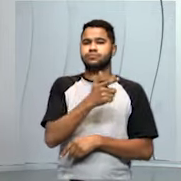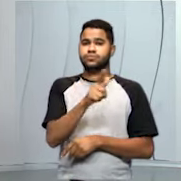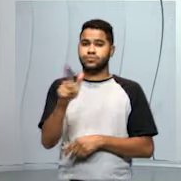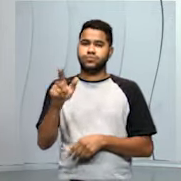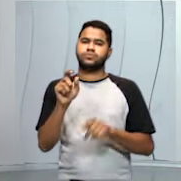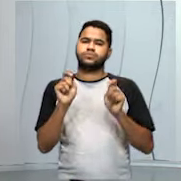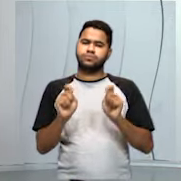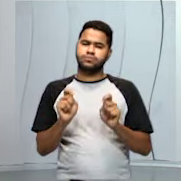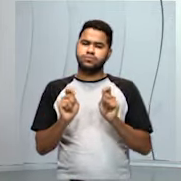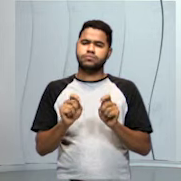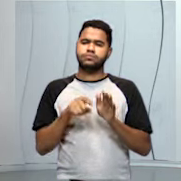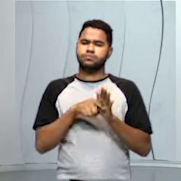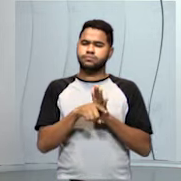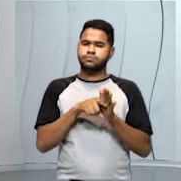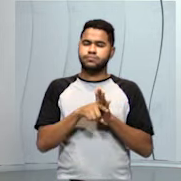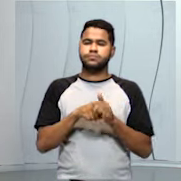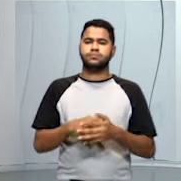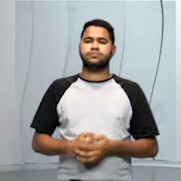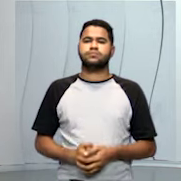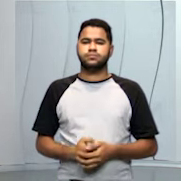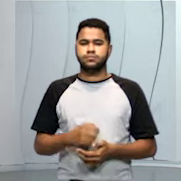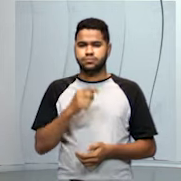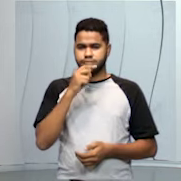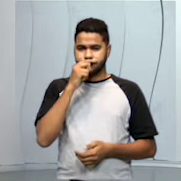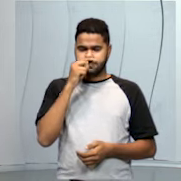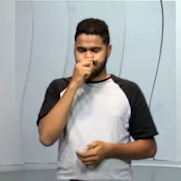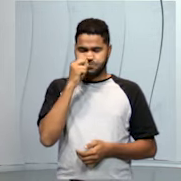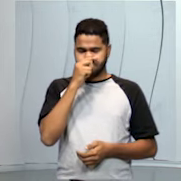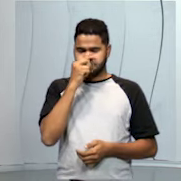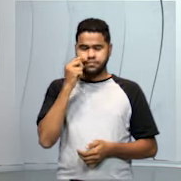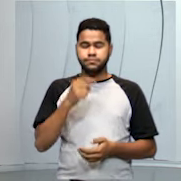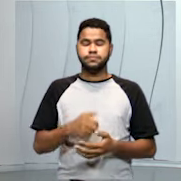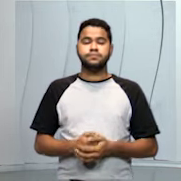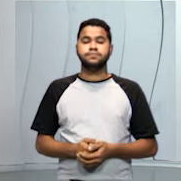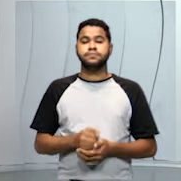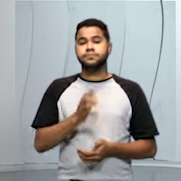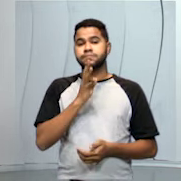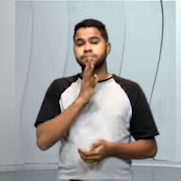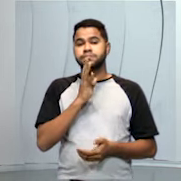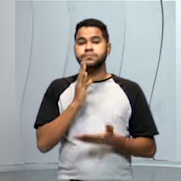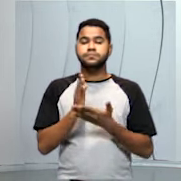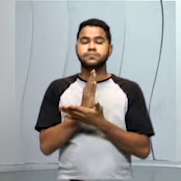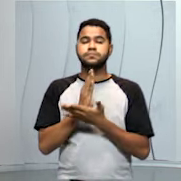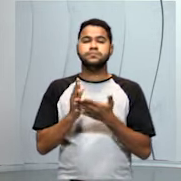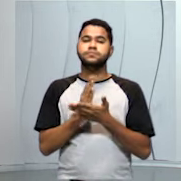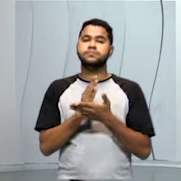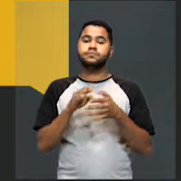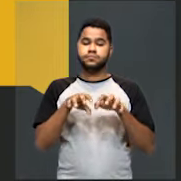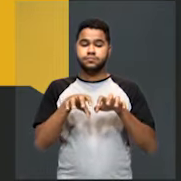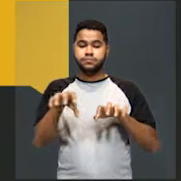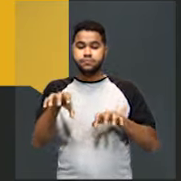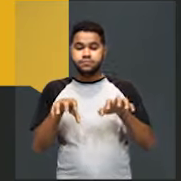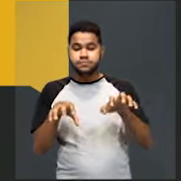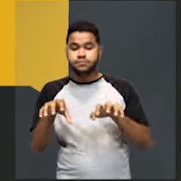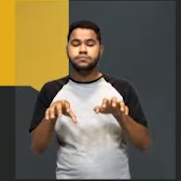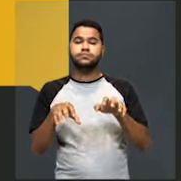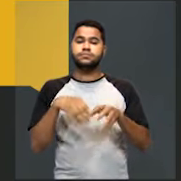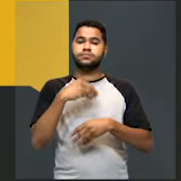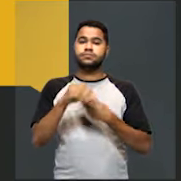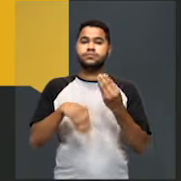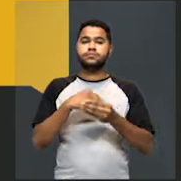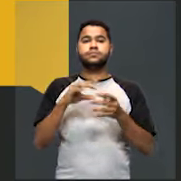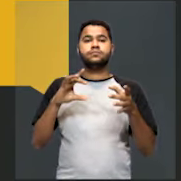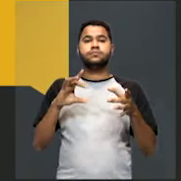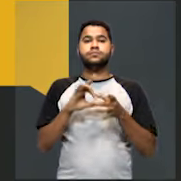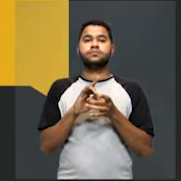pode pesquisar, se quiser. Vamos conhecer alguns processos de separação de misturas que se